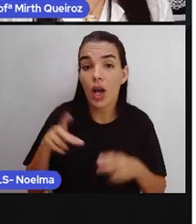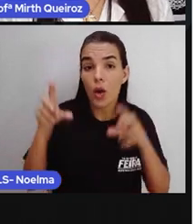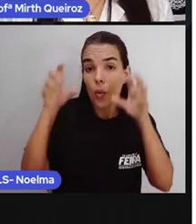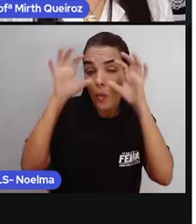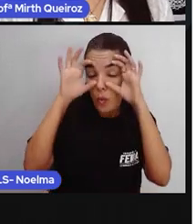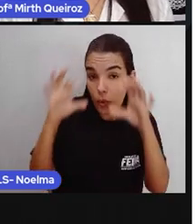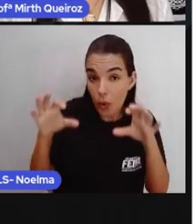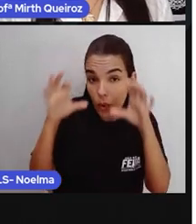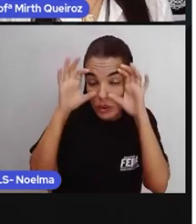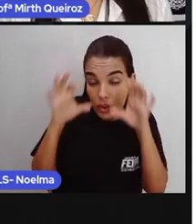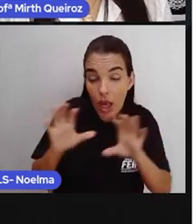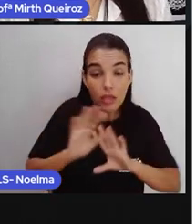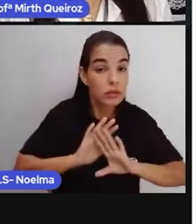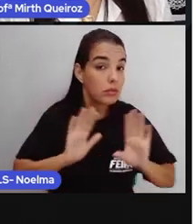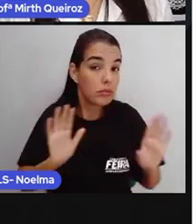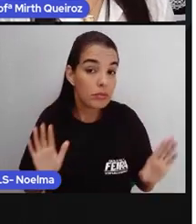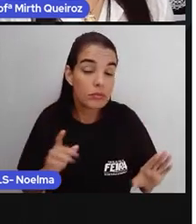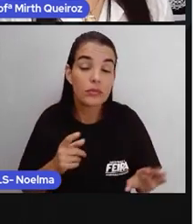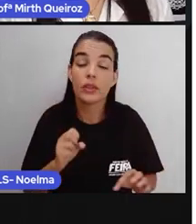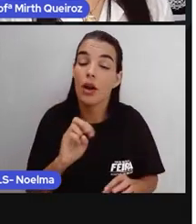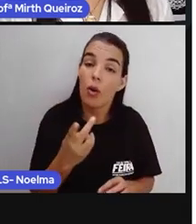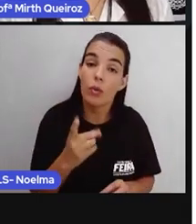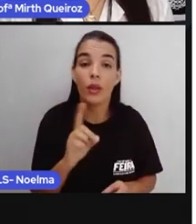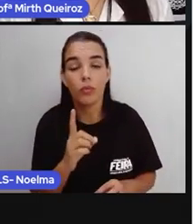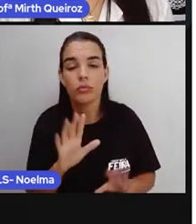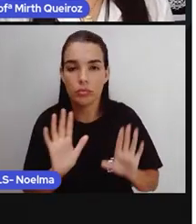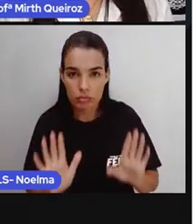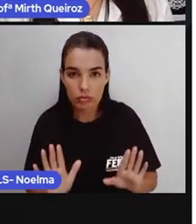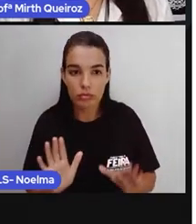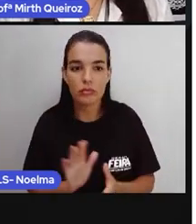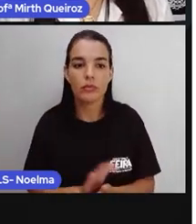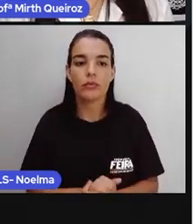interessar ou não esse leitor.